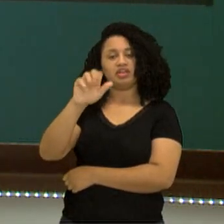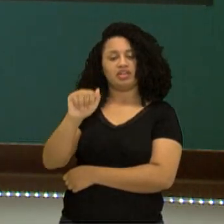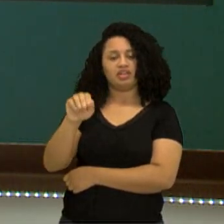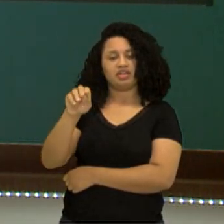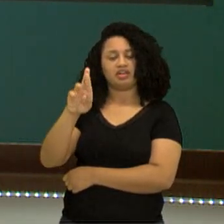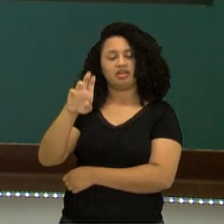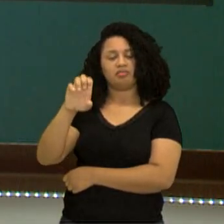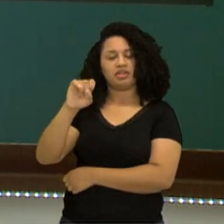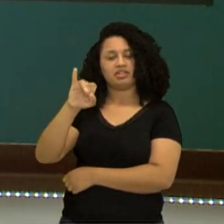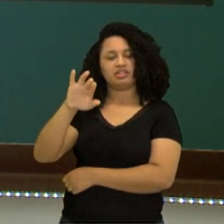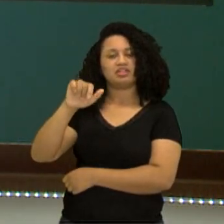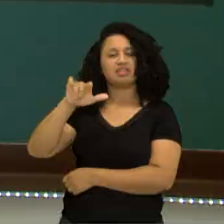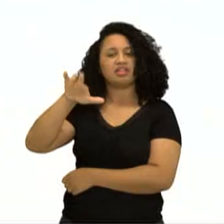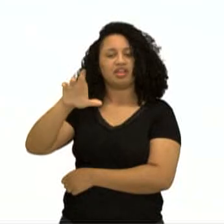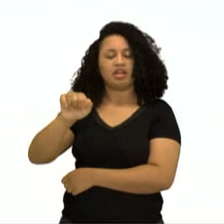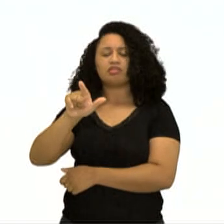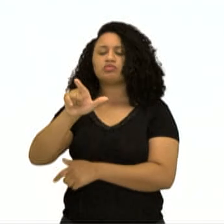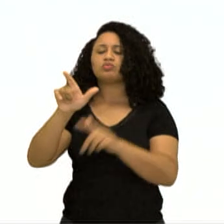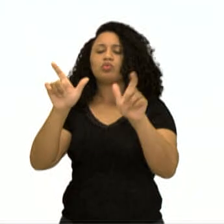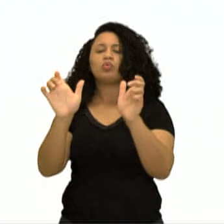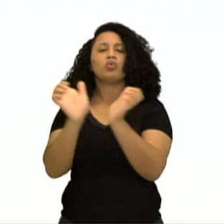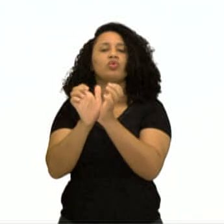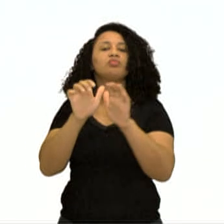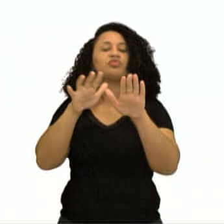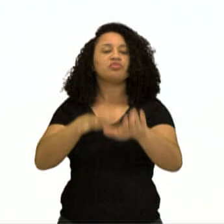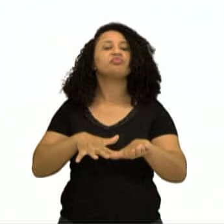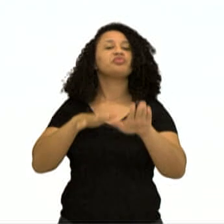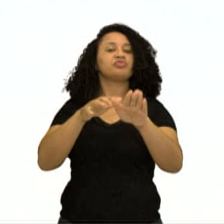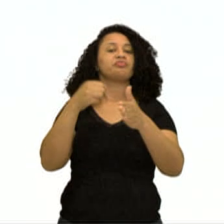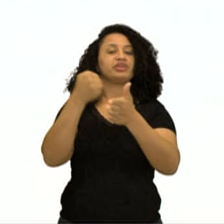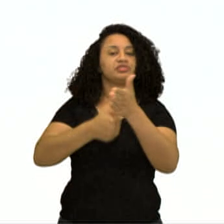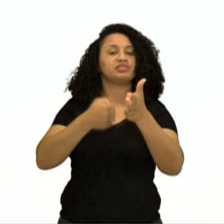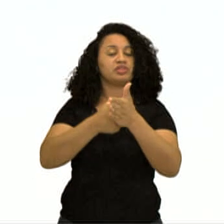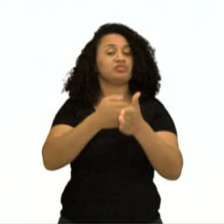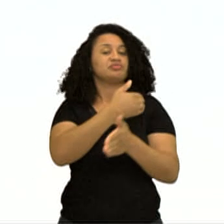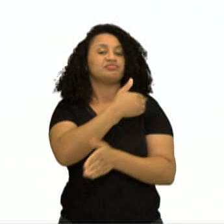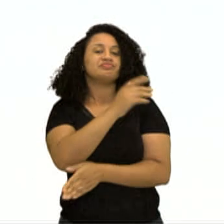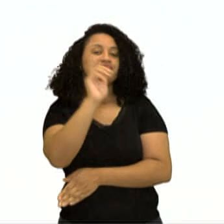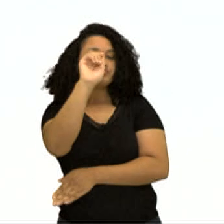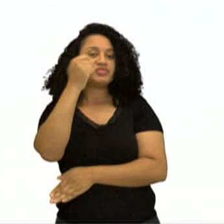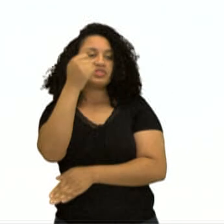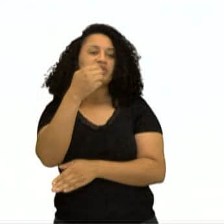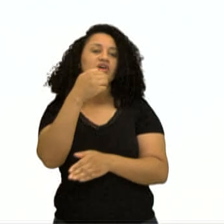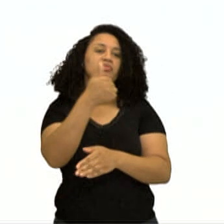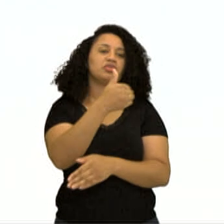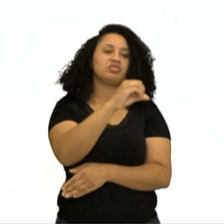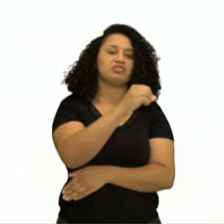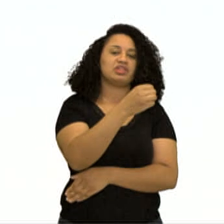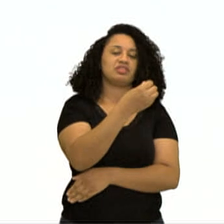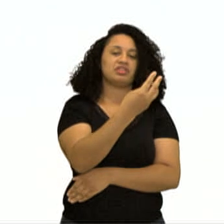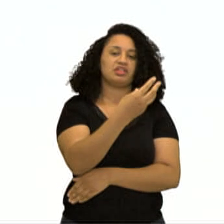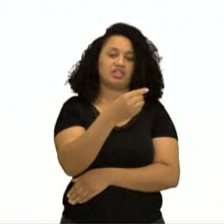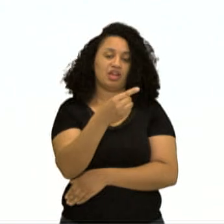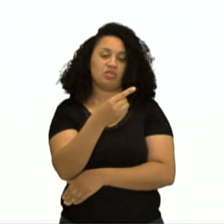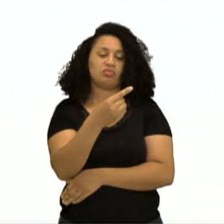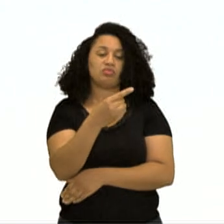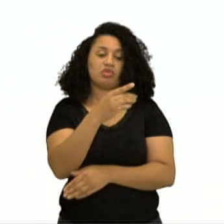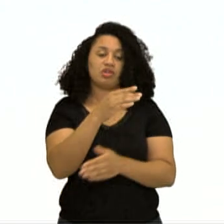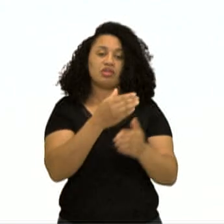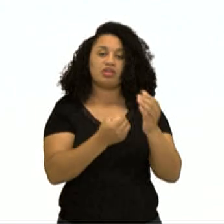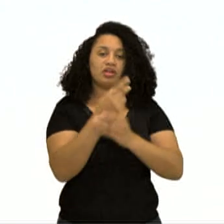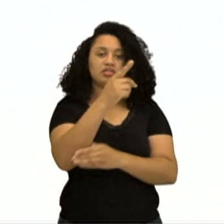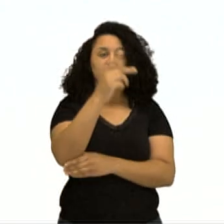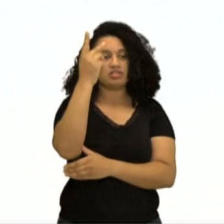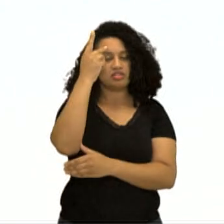um movimento nacional de luta contra o racismo, aí de 1931, a partir de São Paulo, que chegou a ter